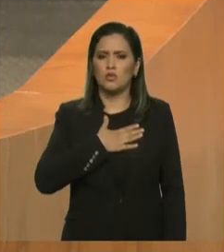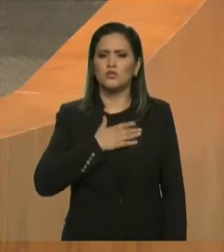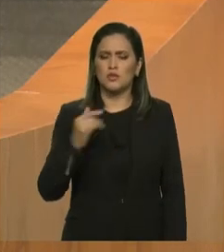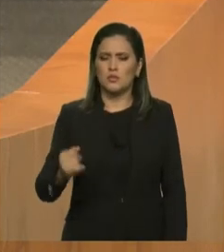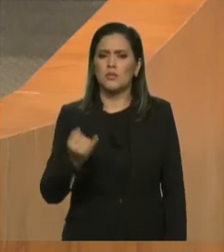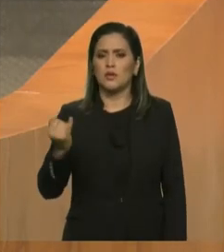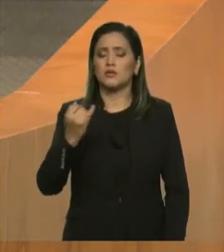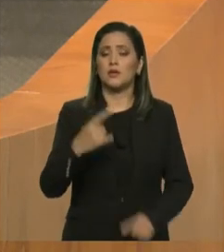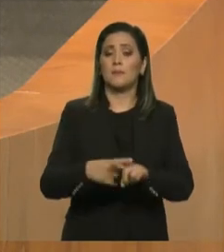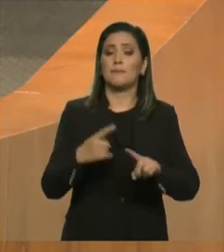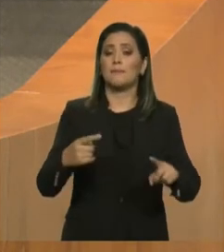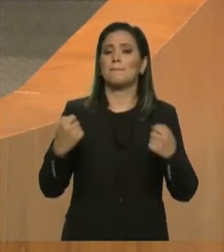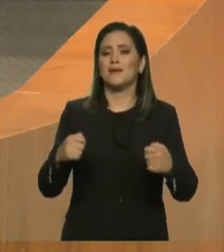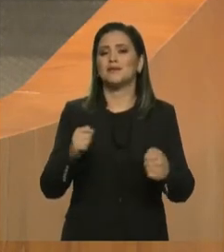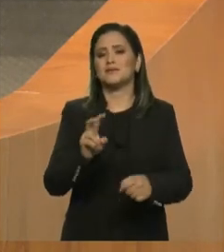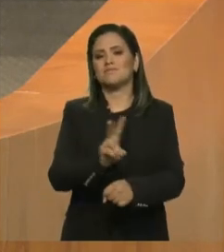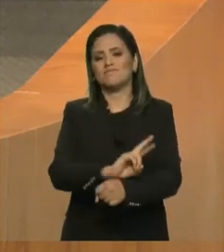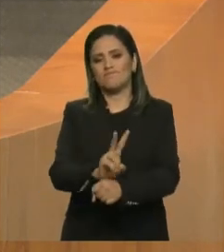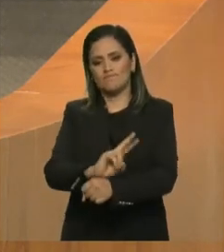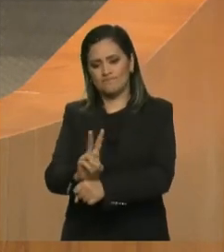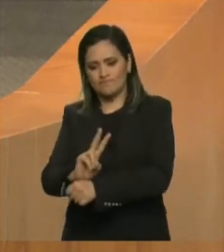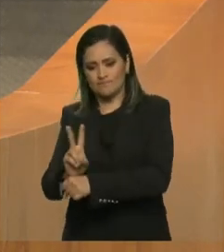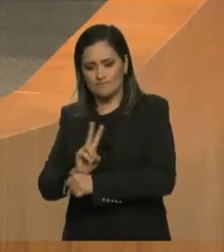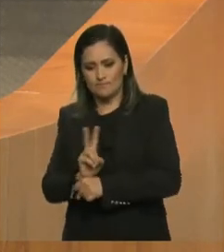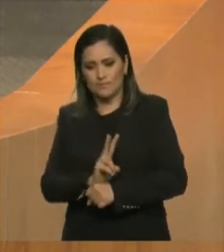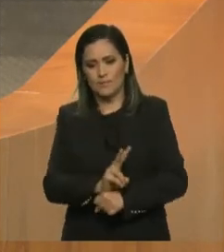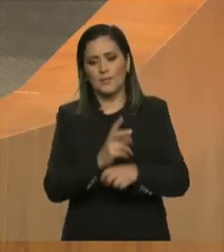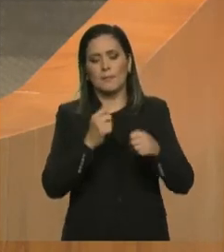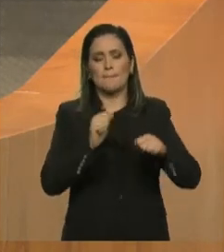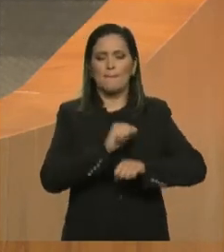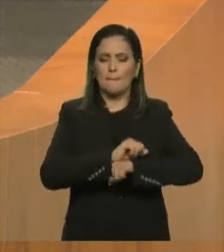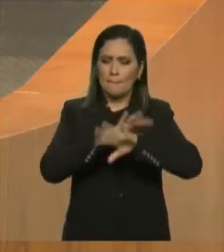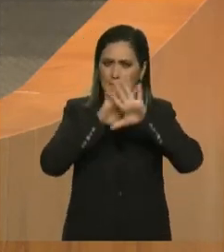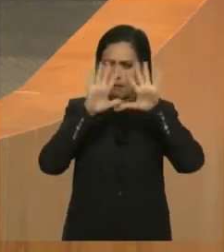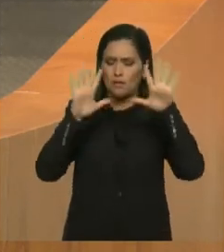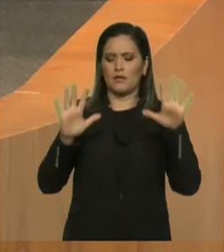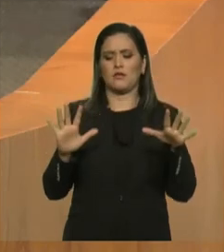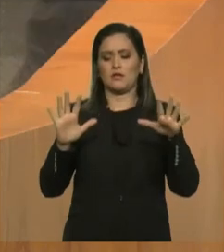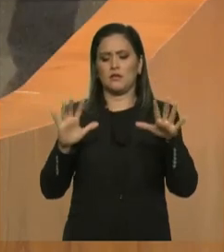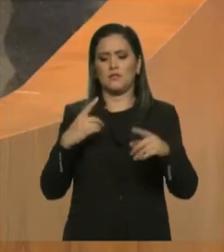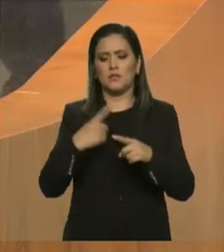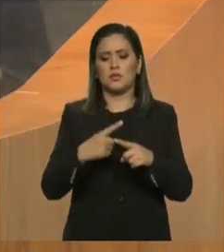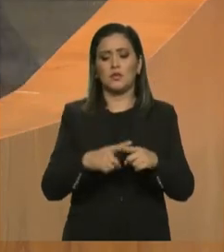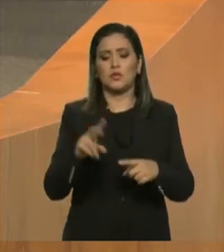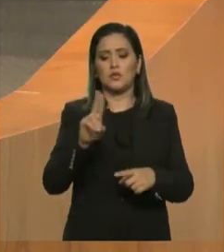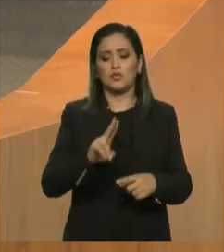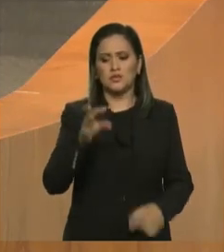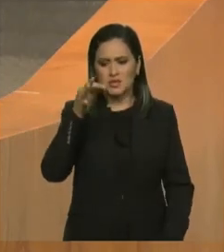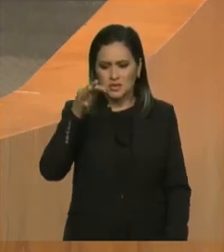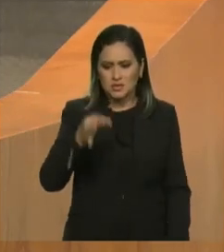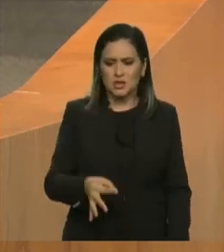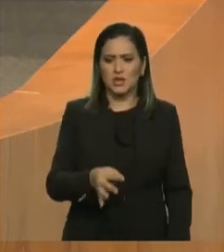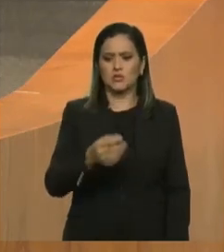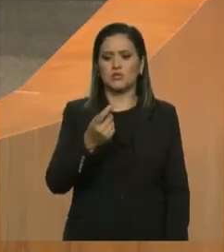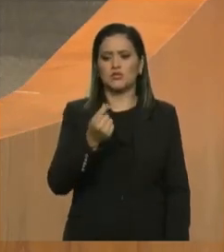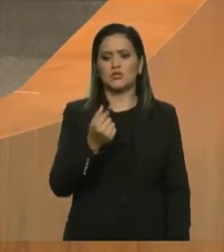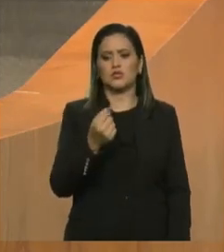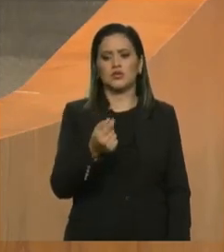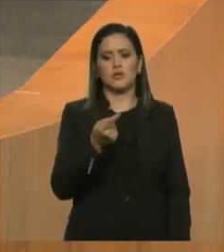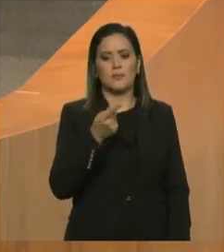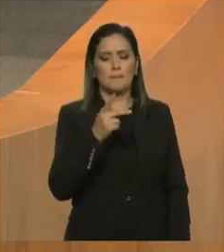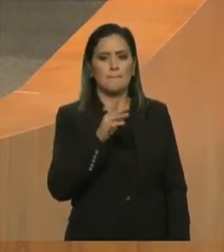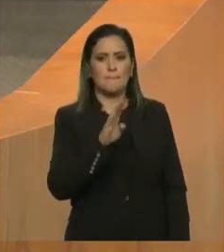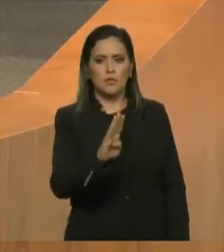fiscalização, da transparência, para que o dinheiro público seja realmente aplicado para a melhoria